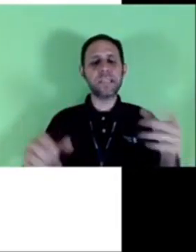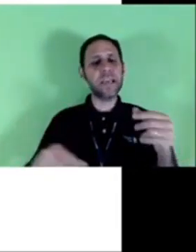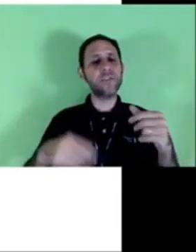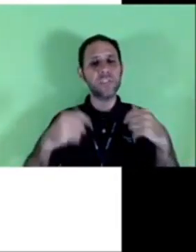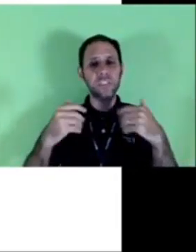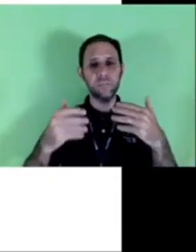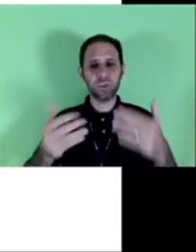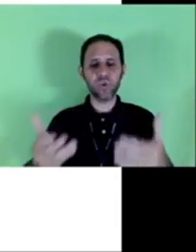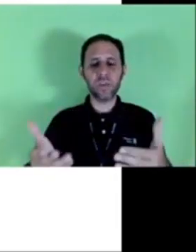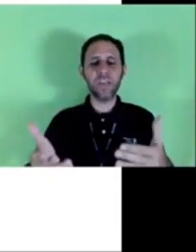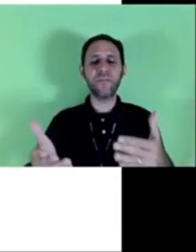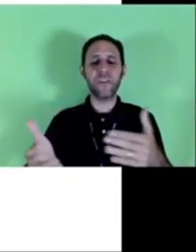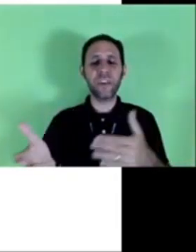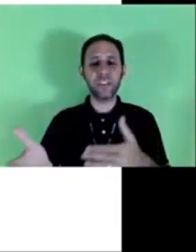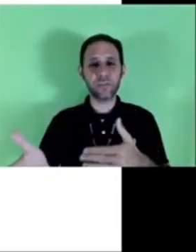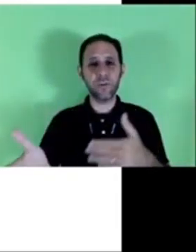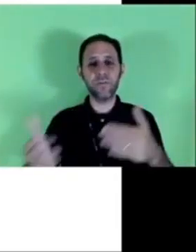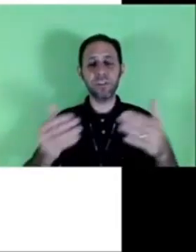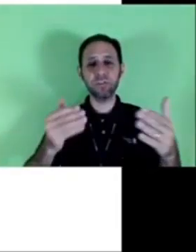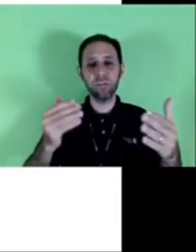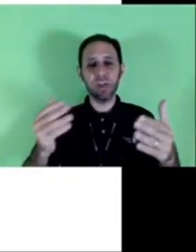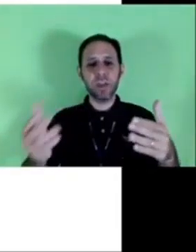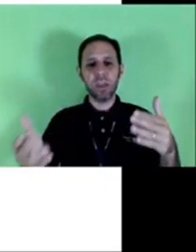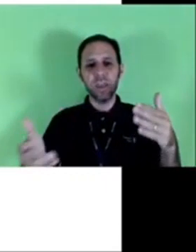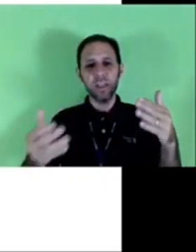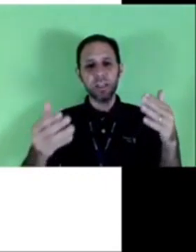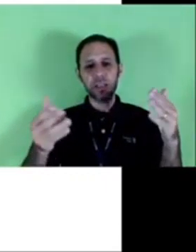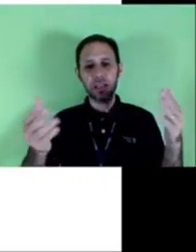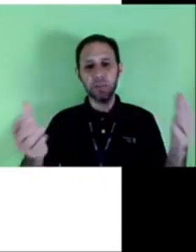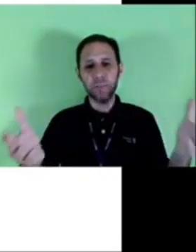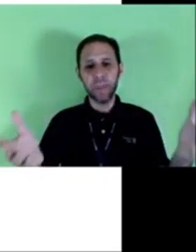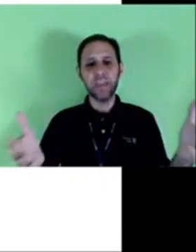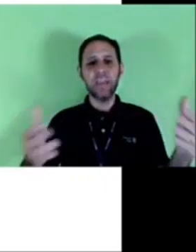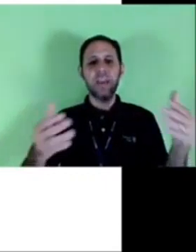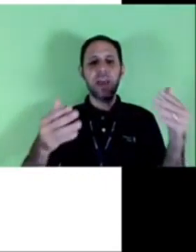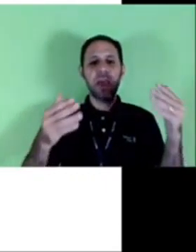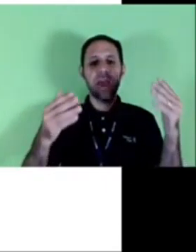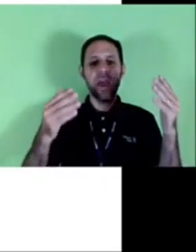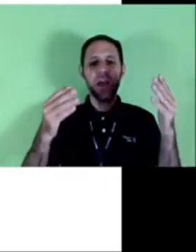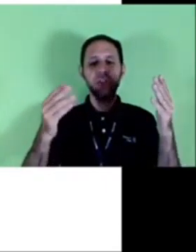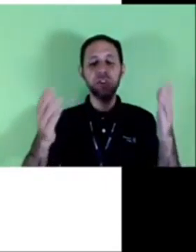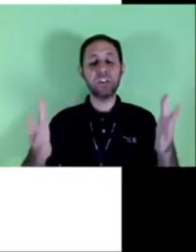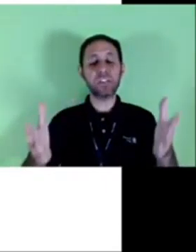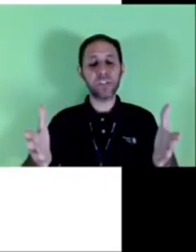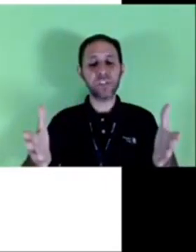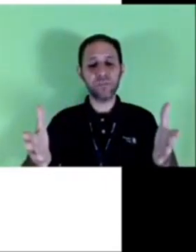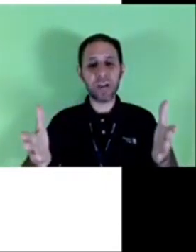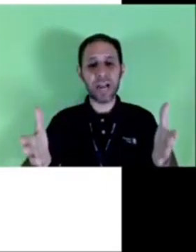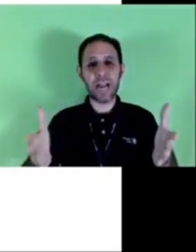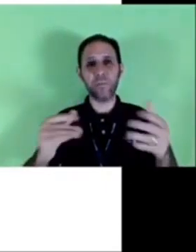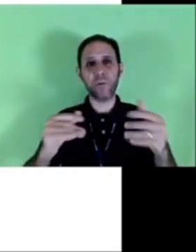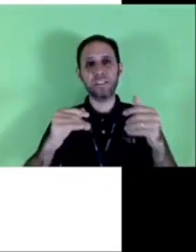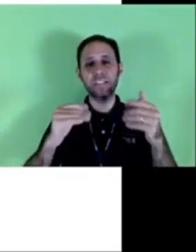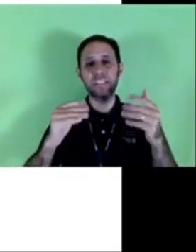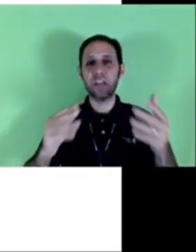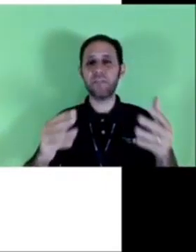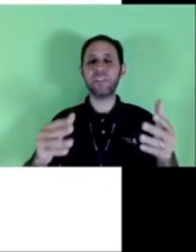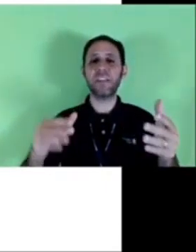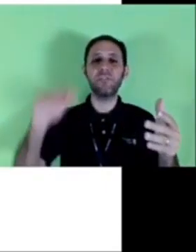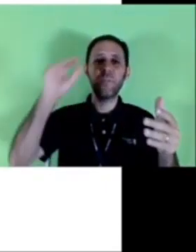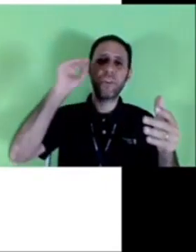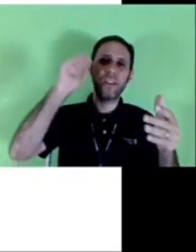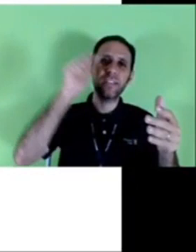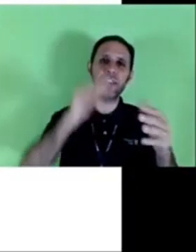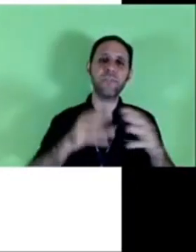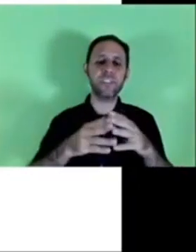nome do emitente ou seja da pessoa que fez o aviso e também o seu respectivo cargo porque se ele está